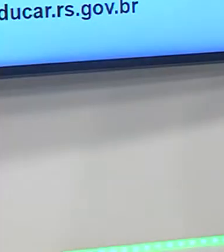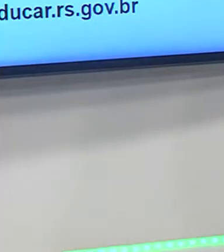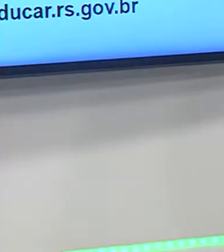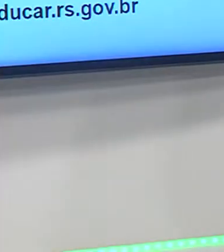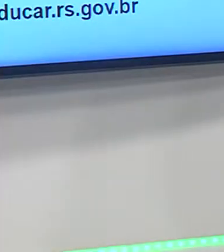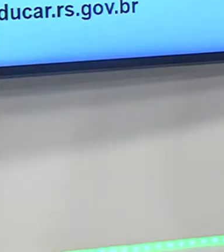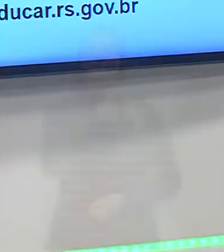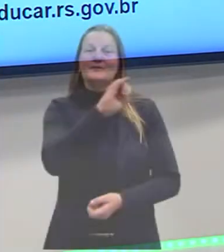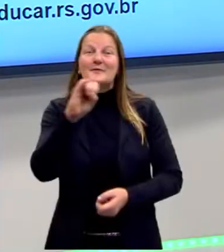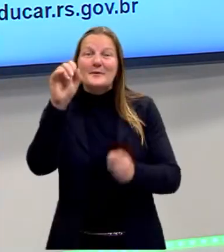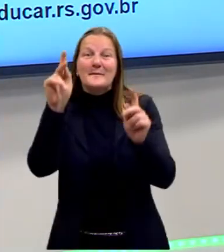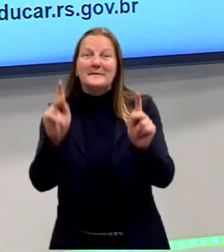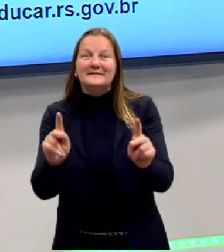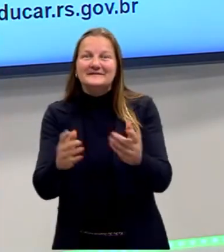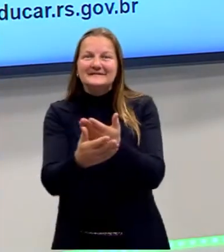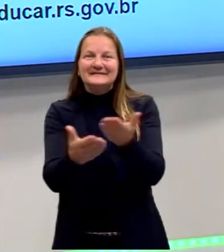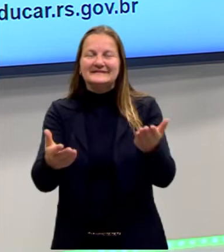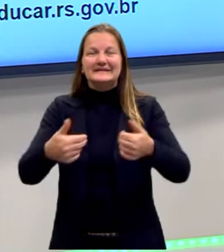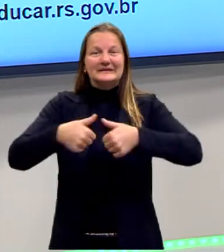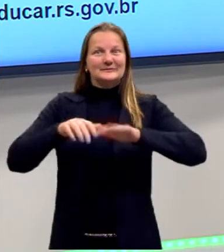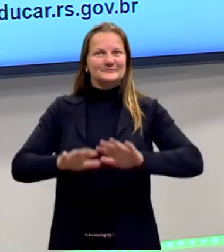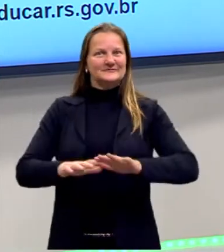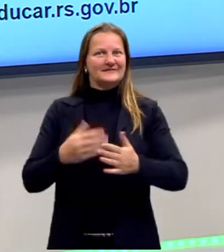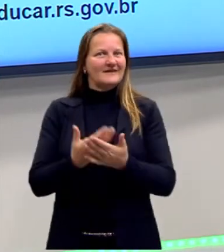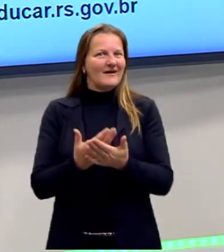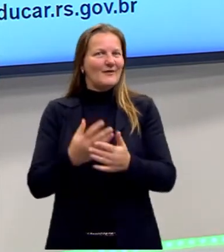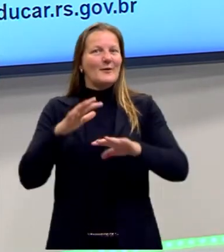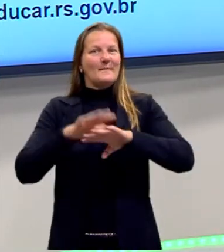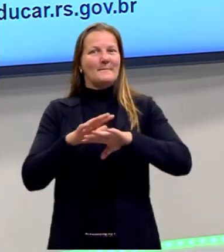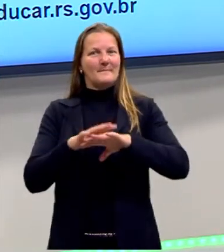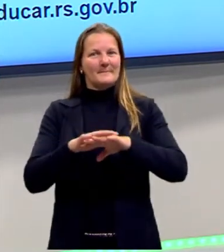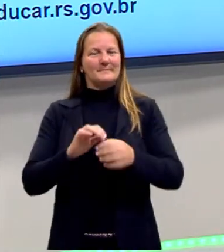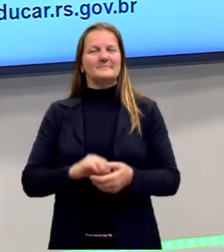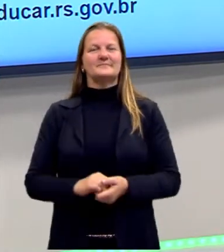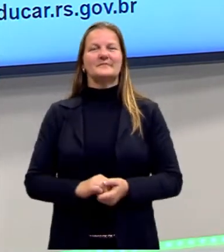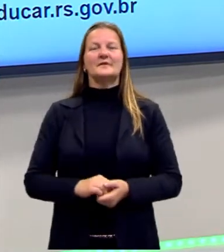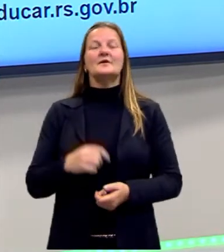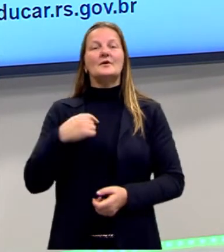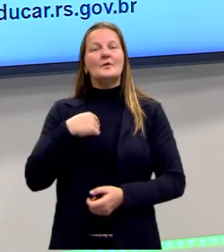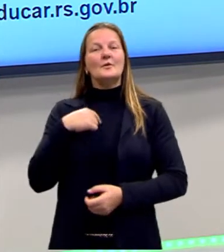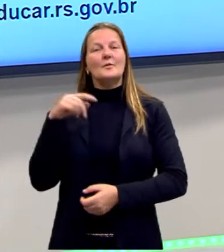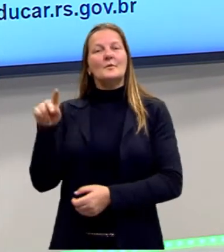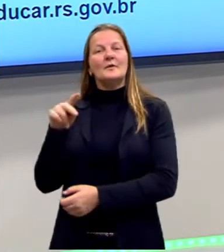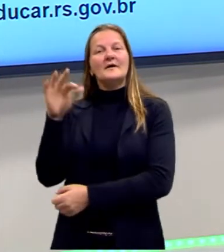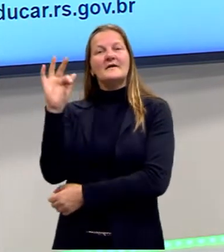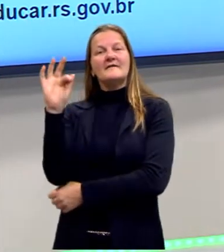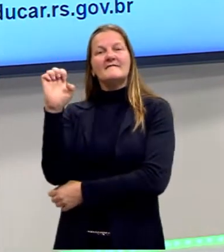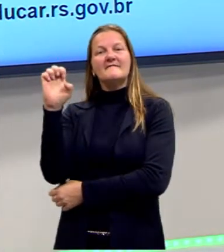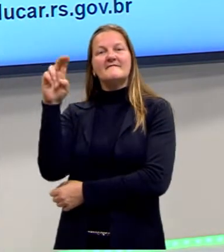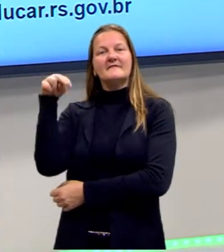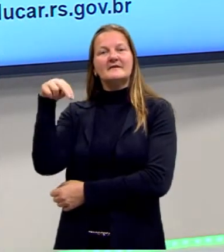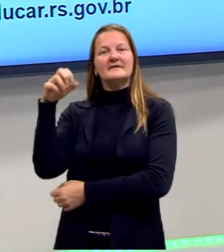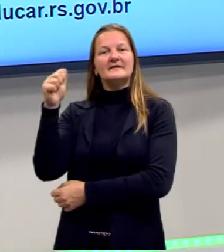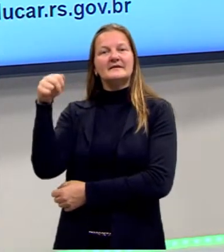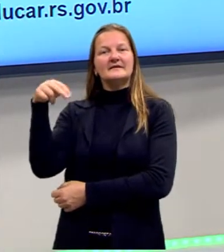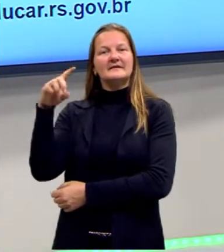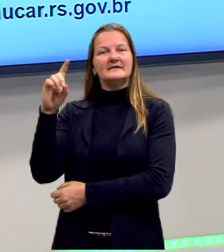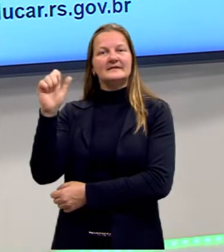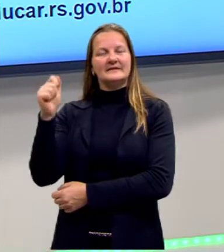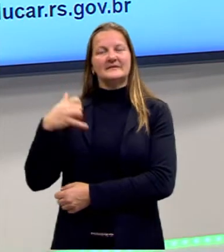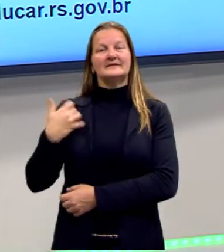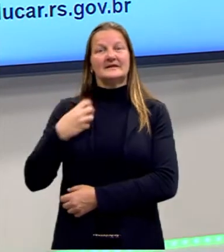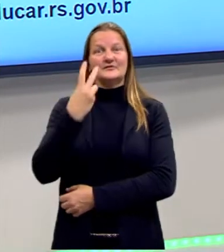Oi, oi pessoas! Estamos aqui para mais uma aula de matemática. Eu sou professora Fernanda, tenho 25